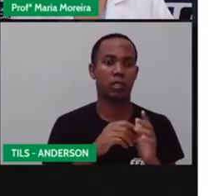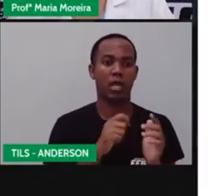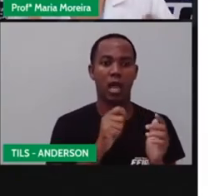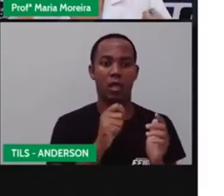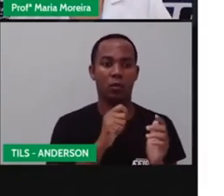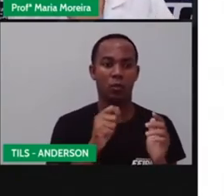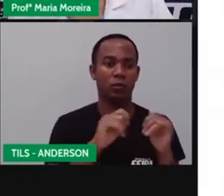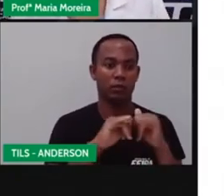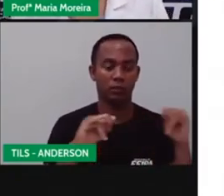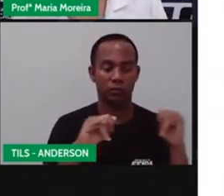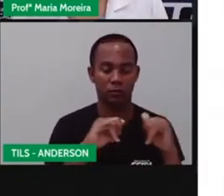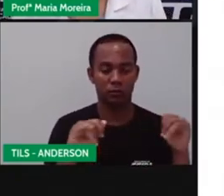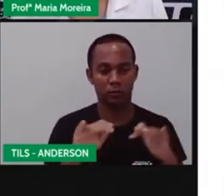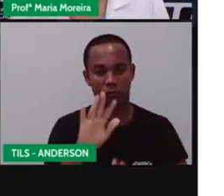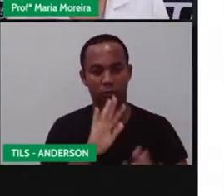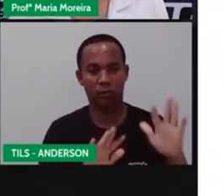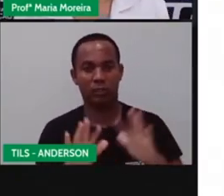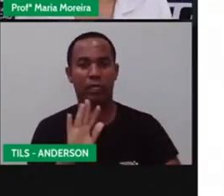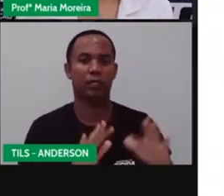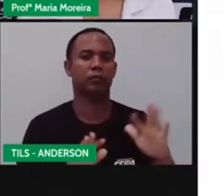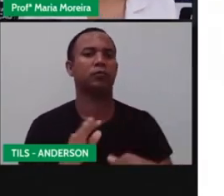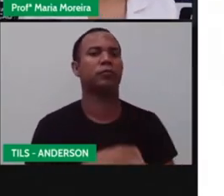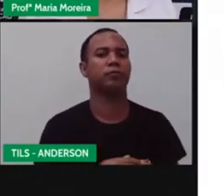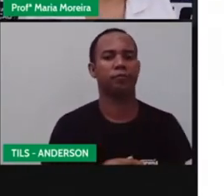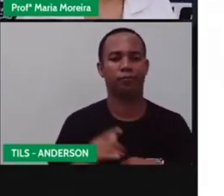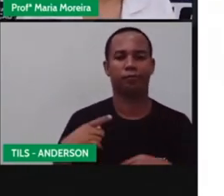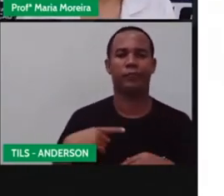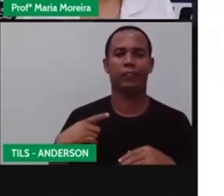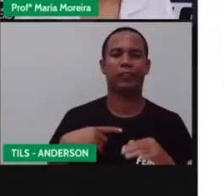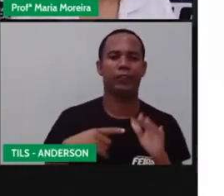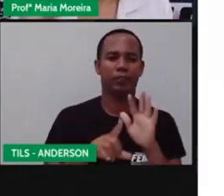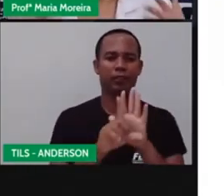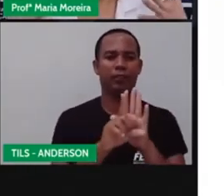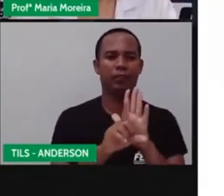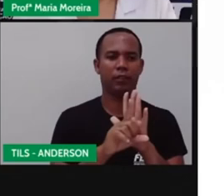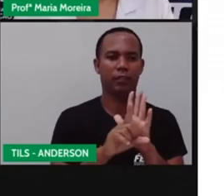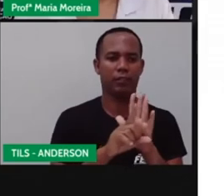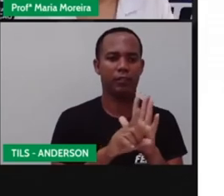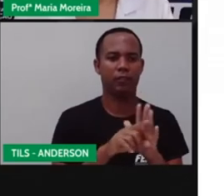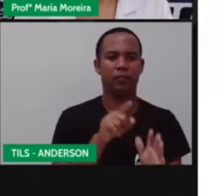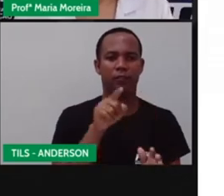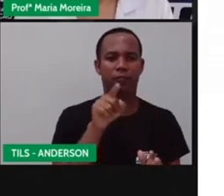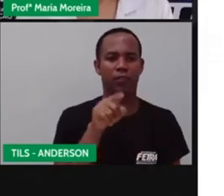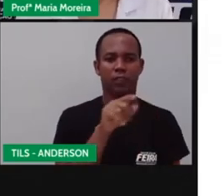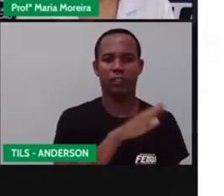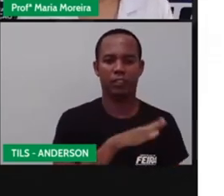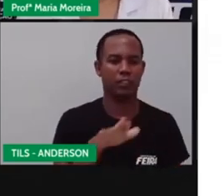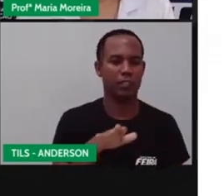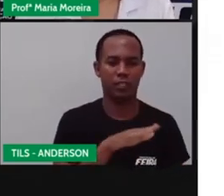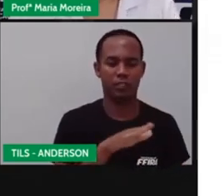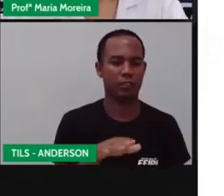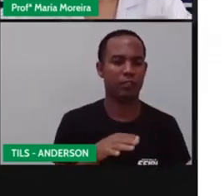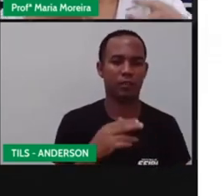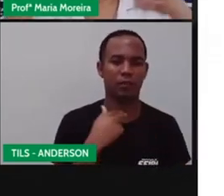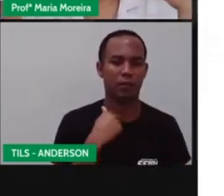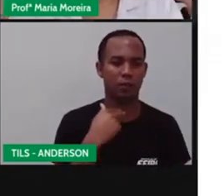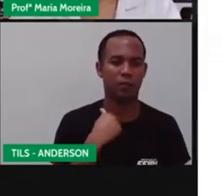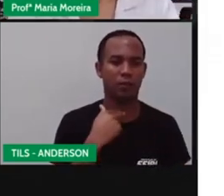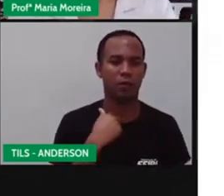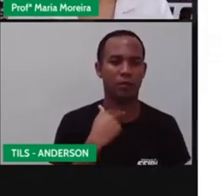precisam ser feitas com muito cuidado. Porque existe uma lei que determina que vocês, crianças, não podem ser